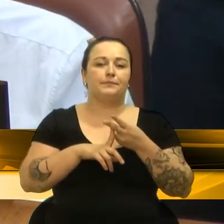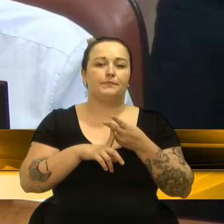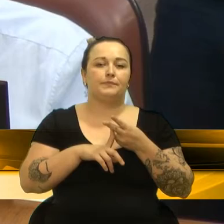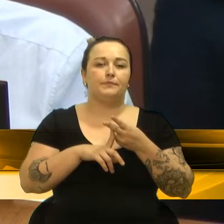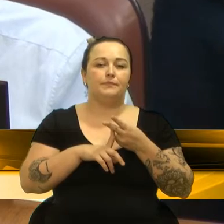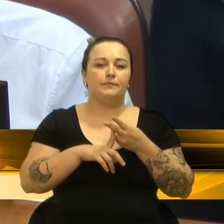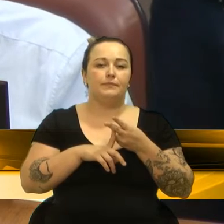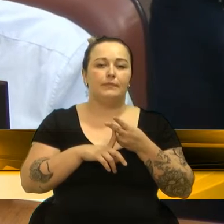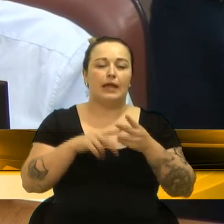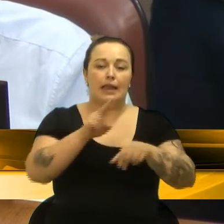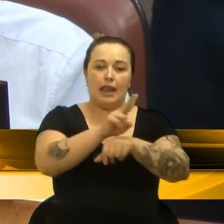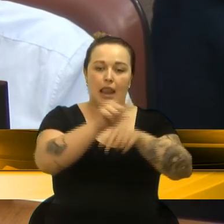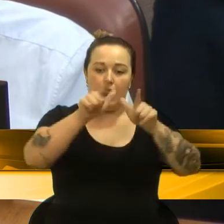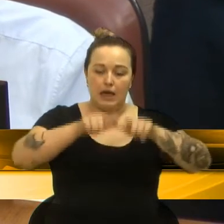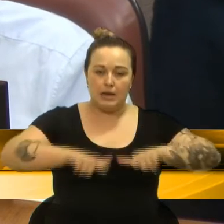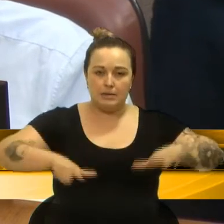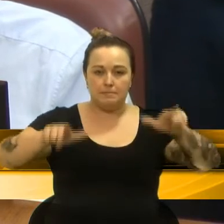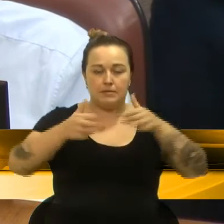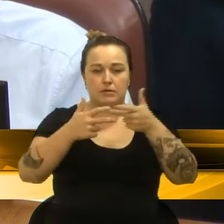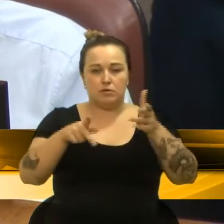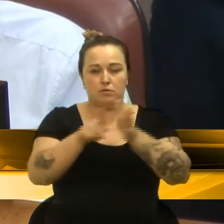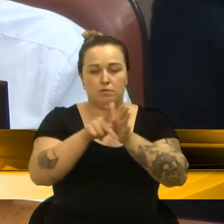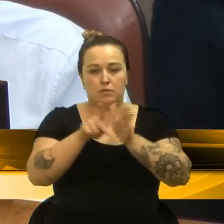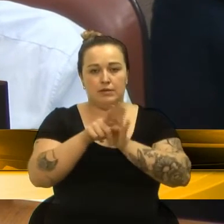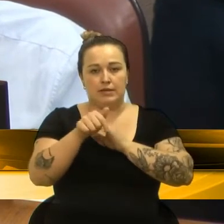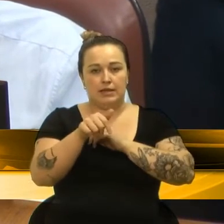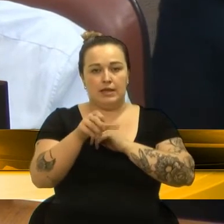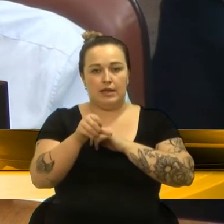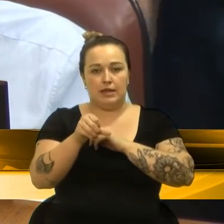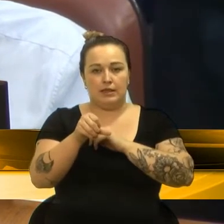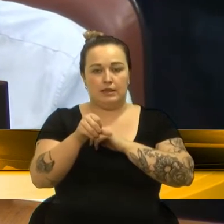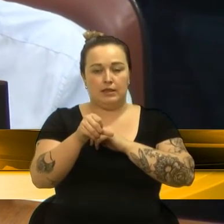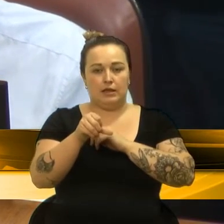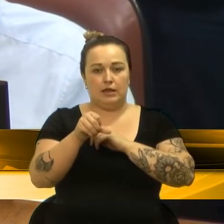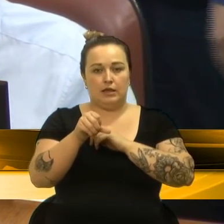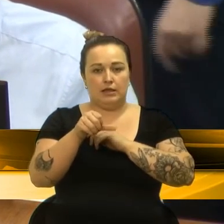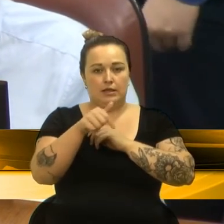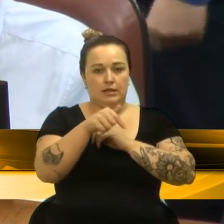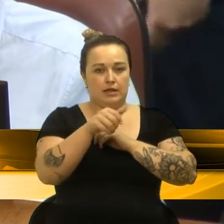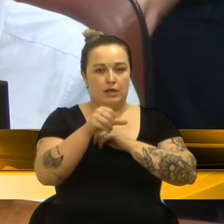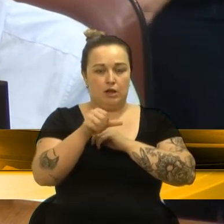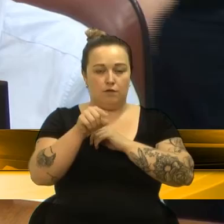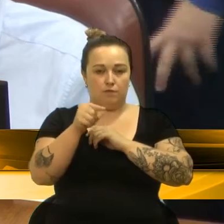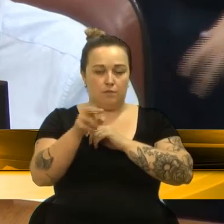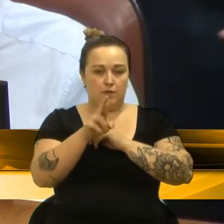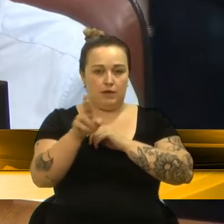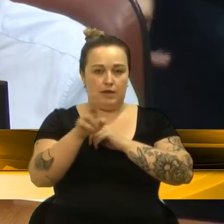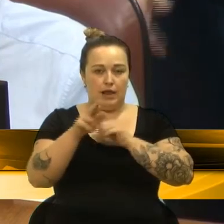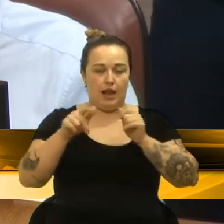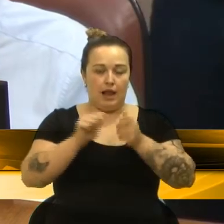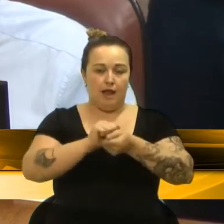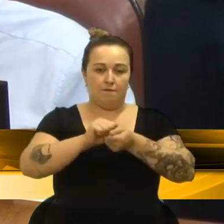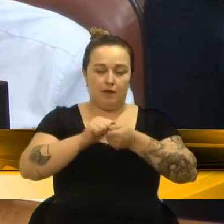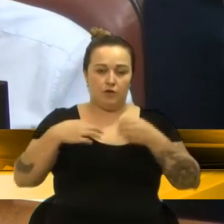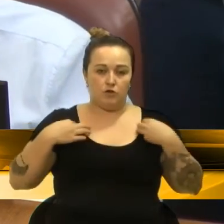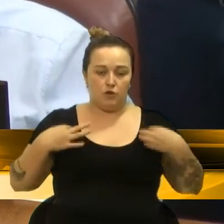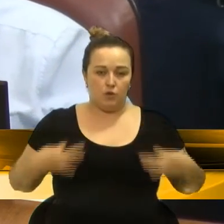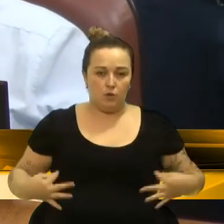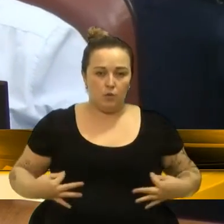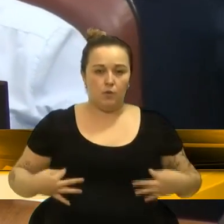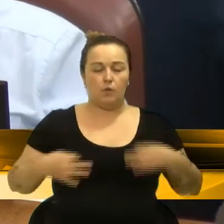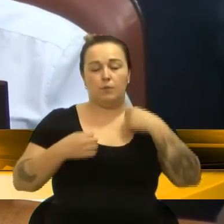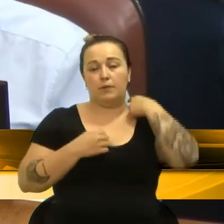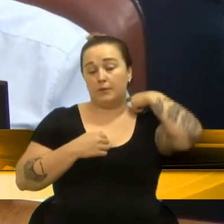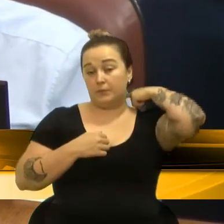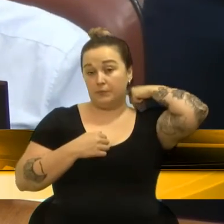higienização do local, material e mão de obra 79.038,39, lavagem da rouparia 22.711